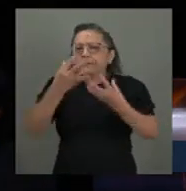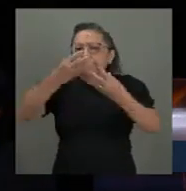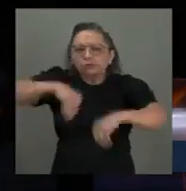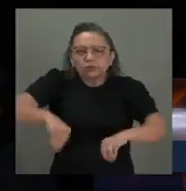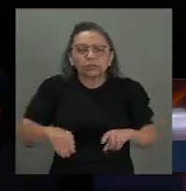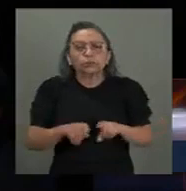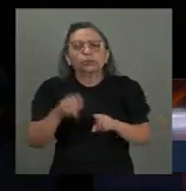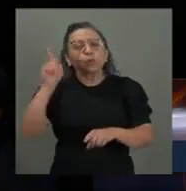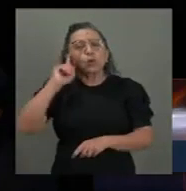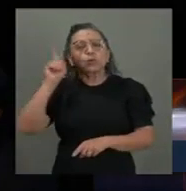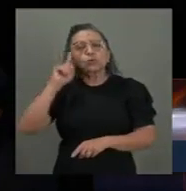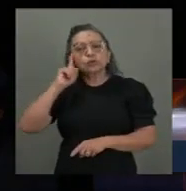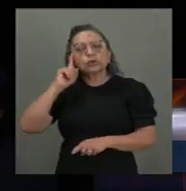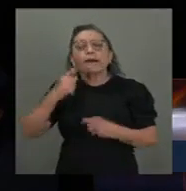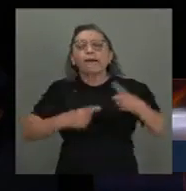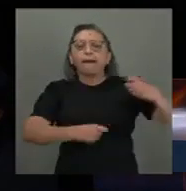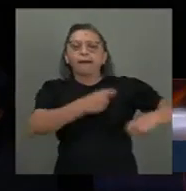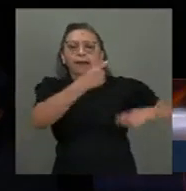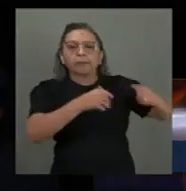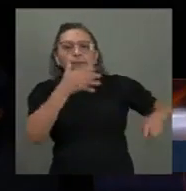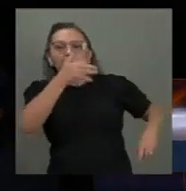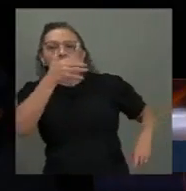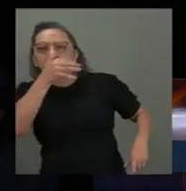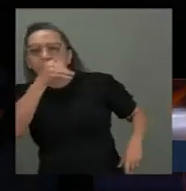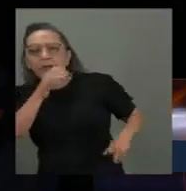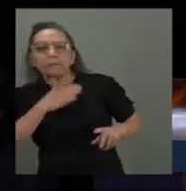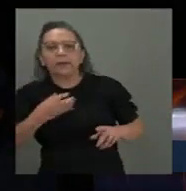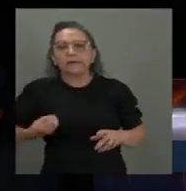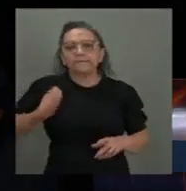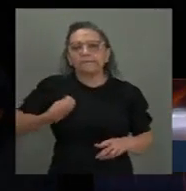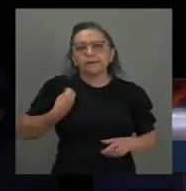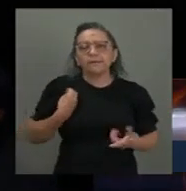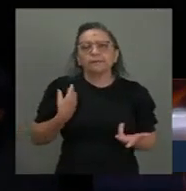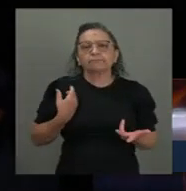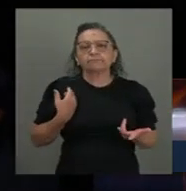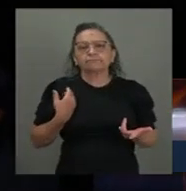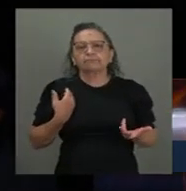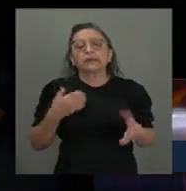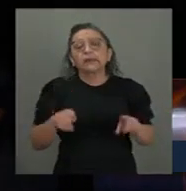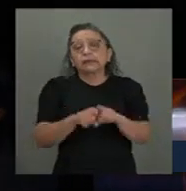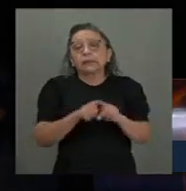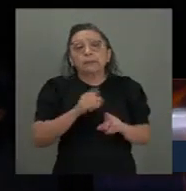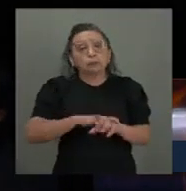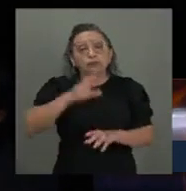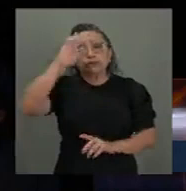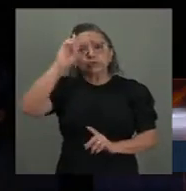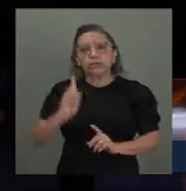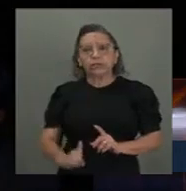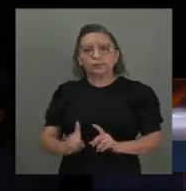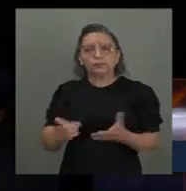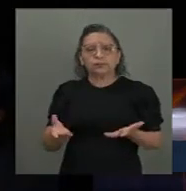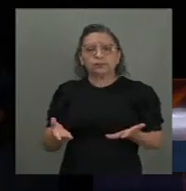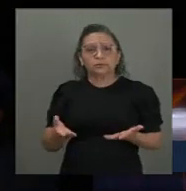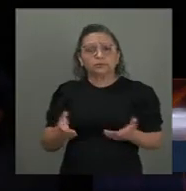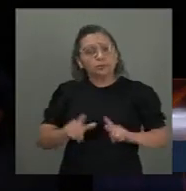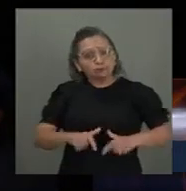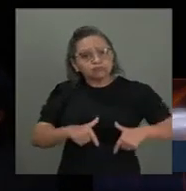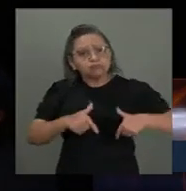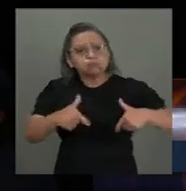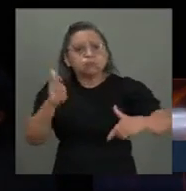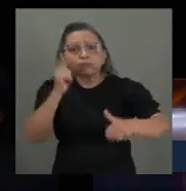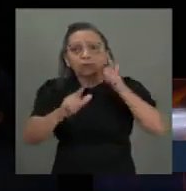guerras pela sobrevivência, pela vida e pelo direito de buscar a felicidade.